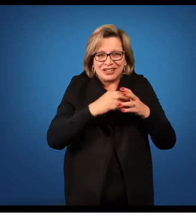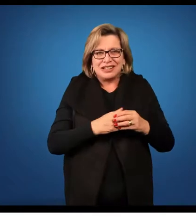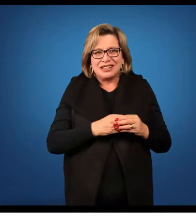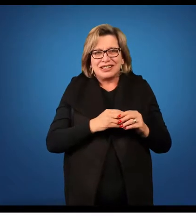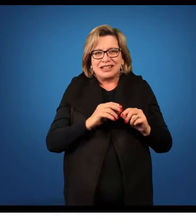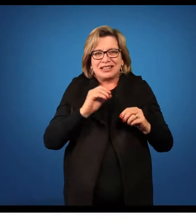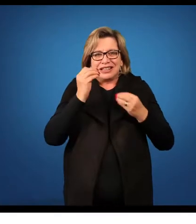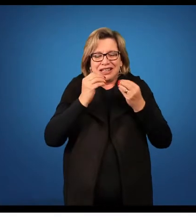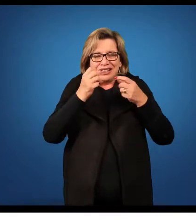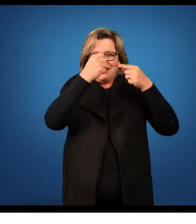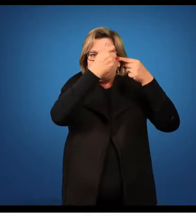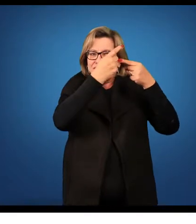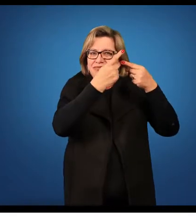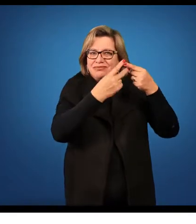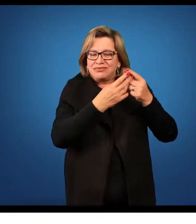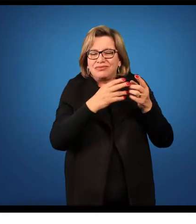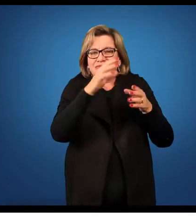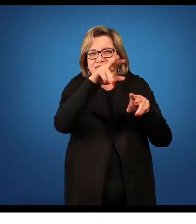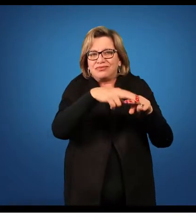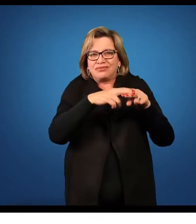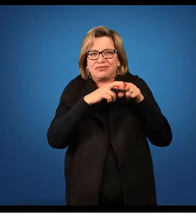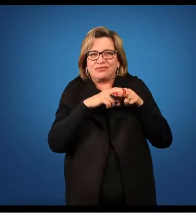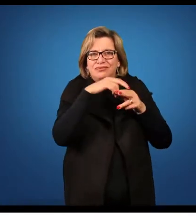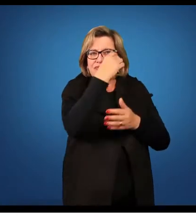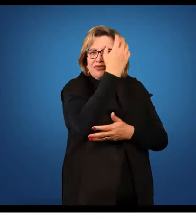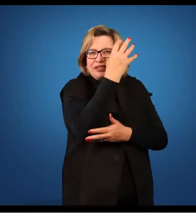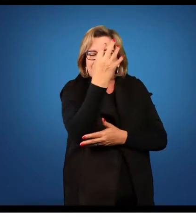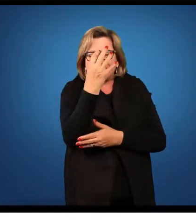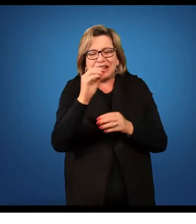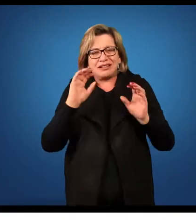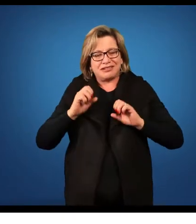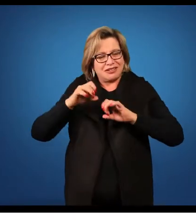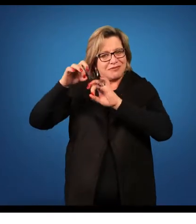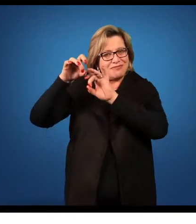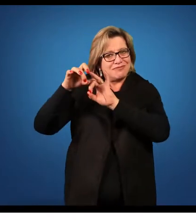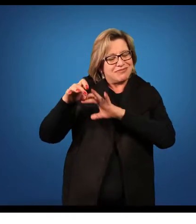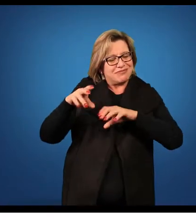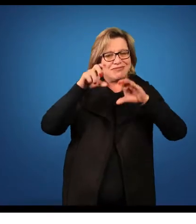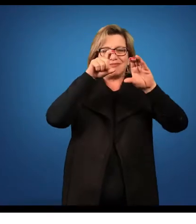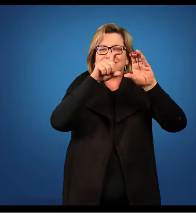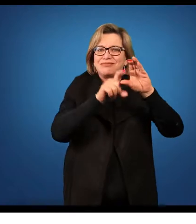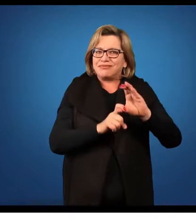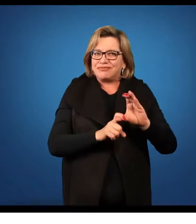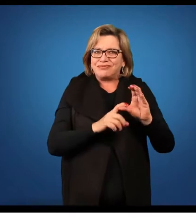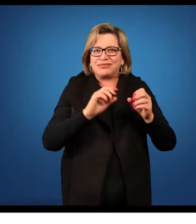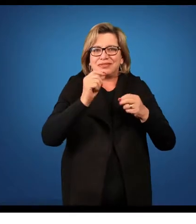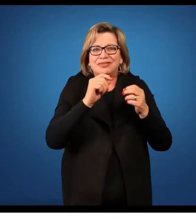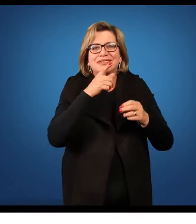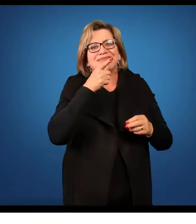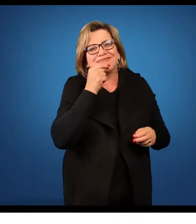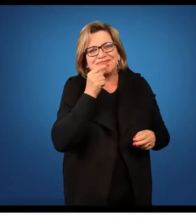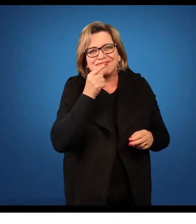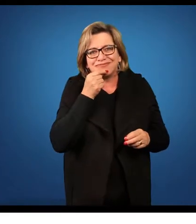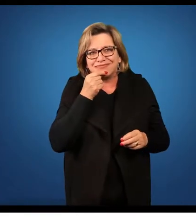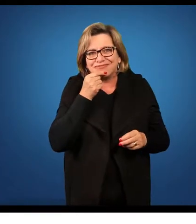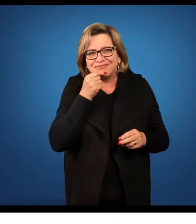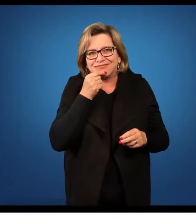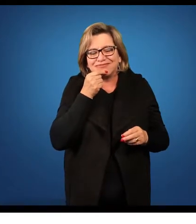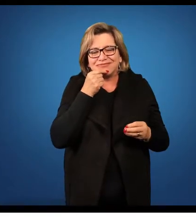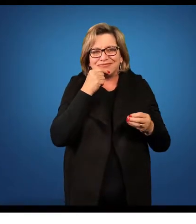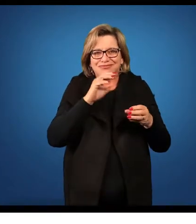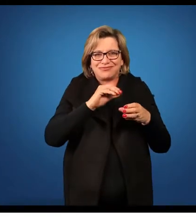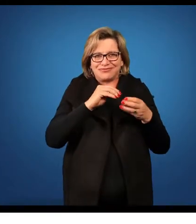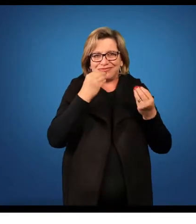Com essa característica, as plantas abandonaram aquela dependência, deixaram de depender da água no meio